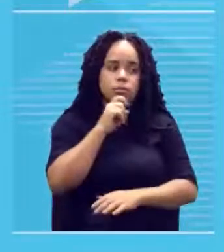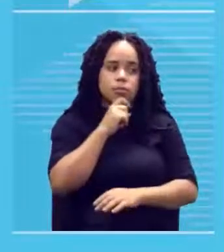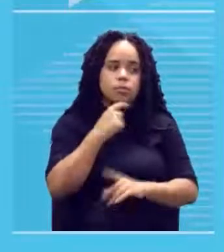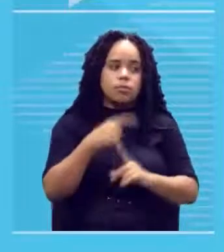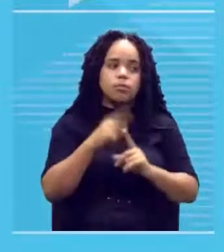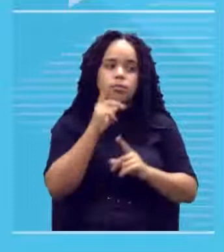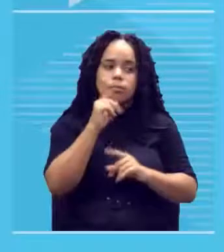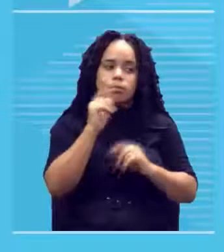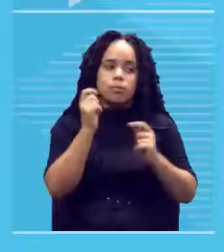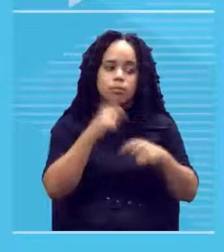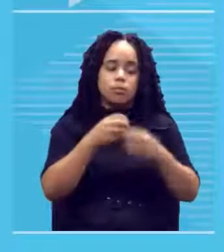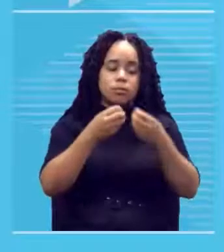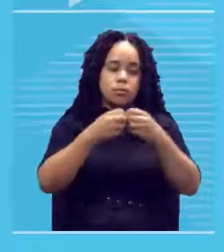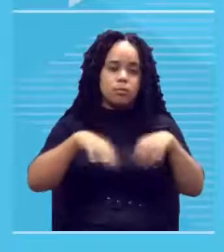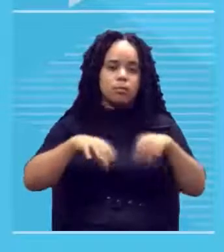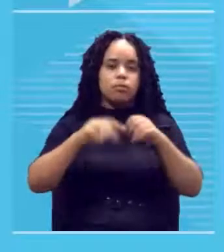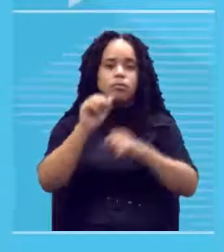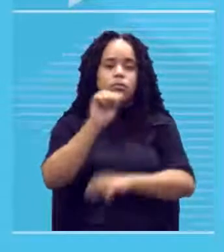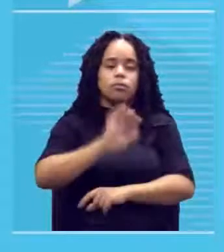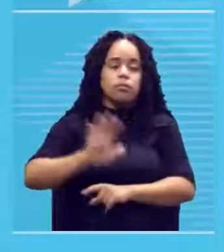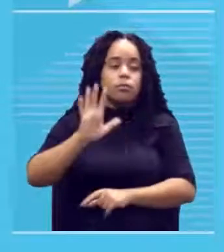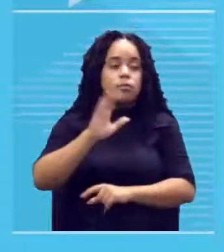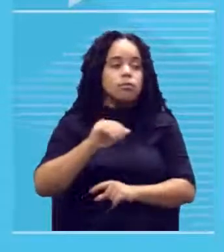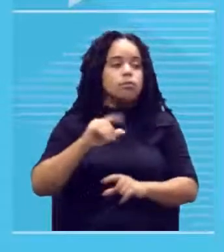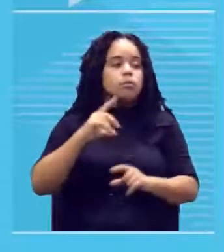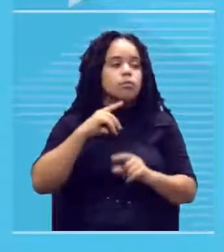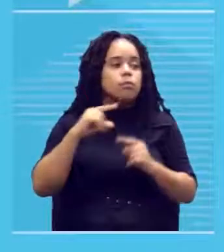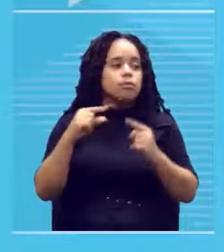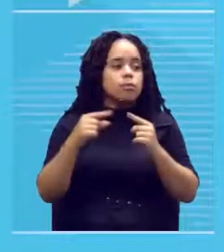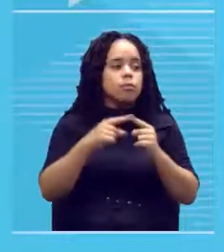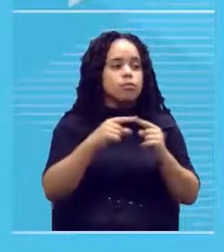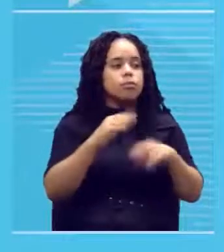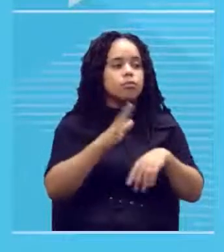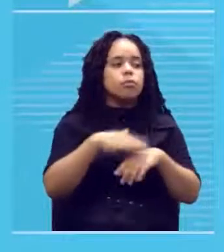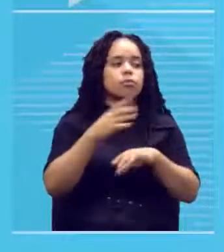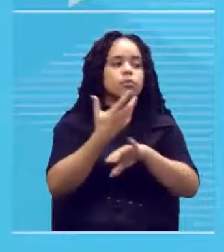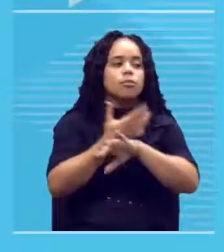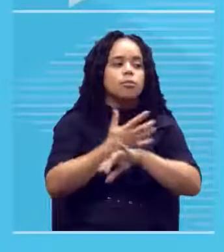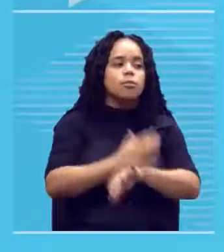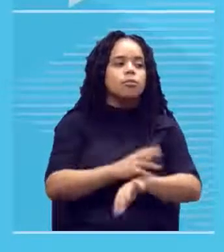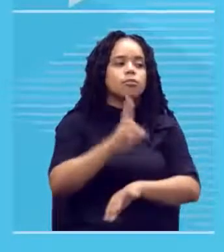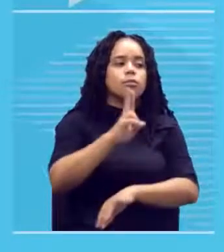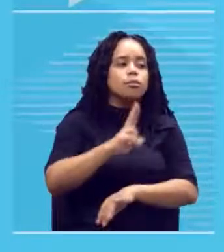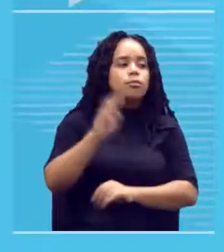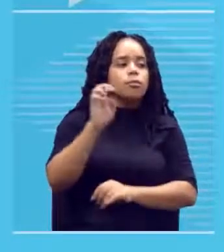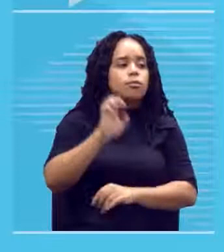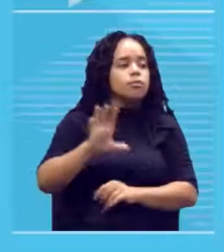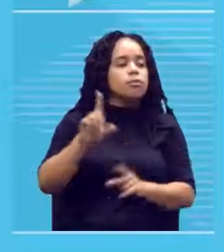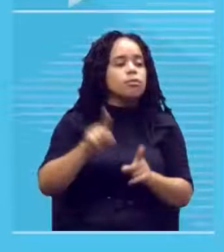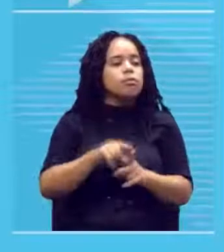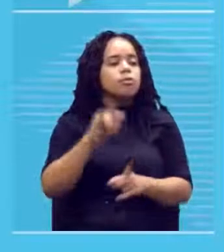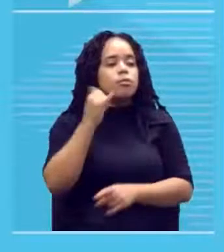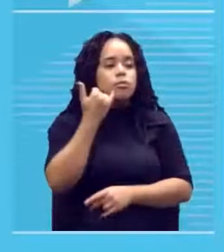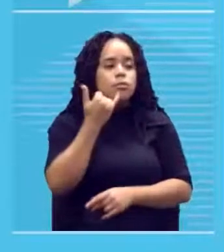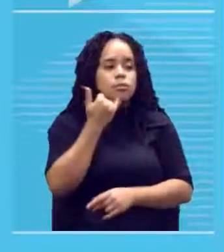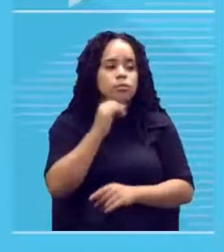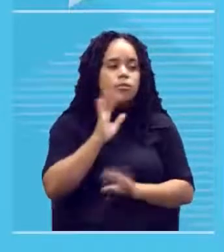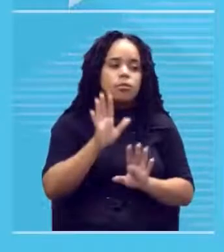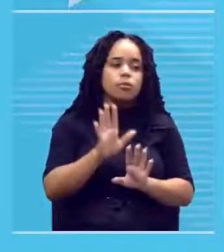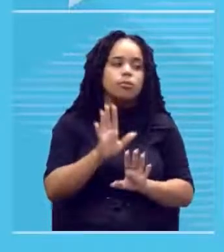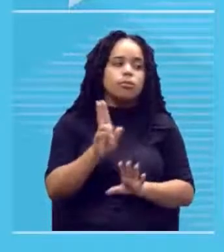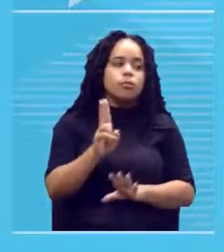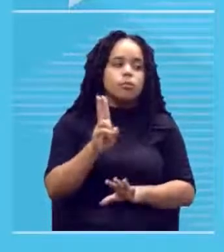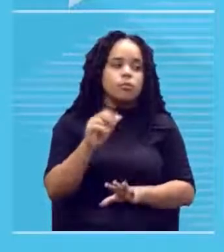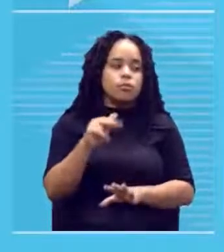parede e à pintura pela afinidade com o clima seco foi bastante utilizada no norte da Europa e na Itália exceto em Veneza